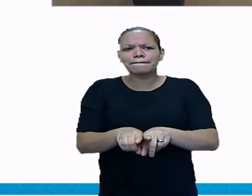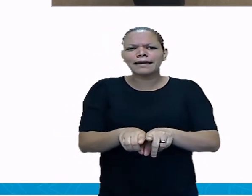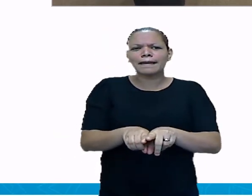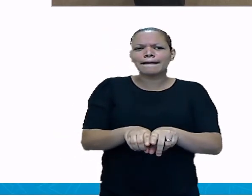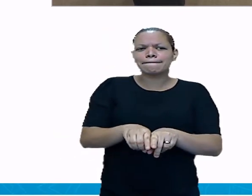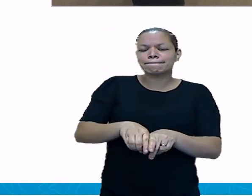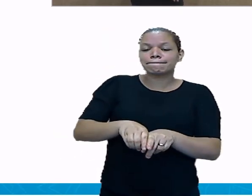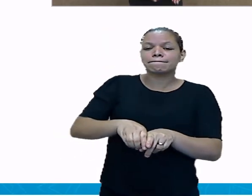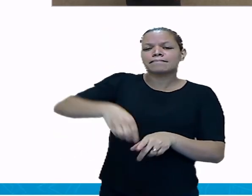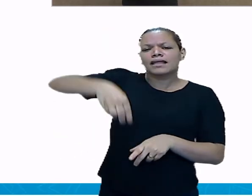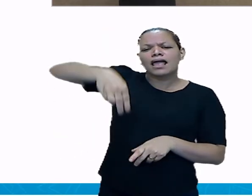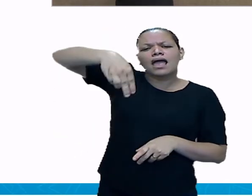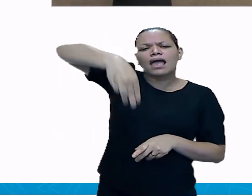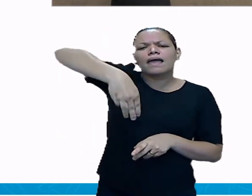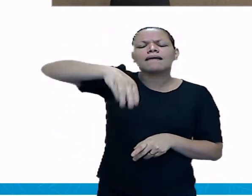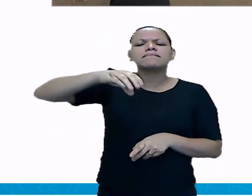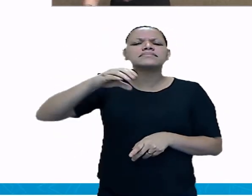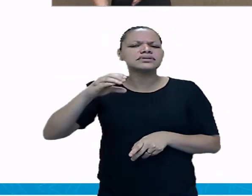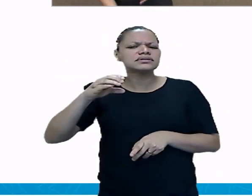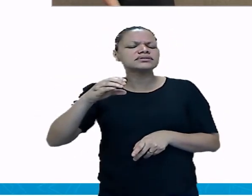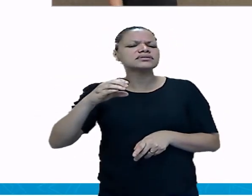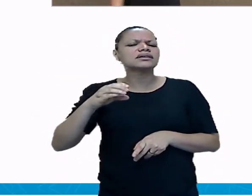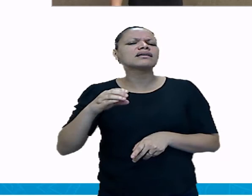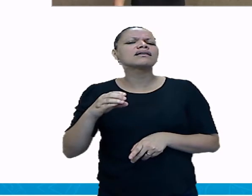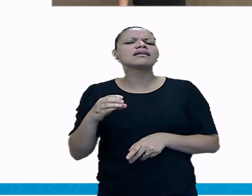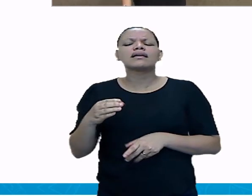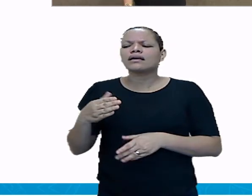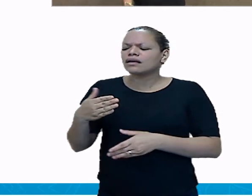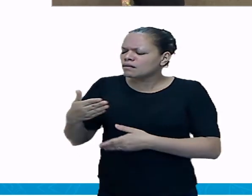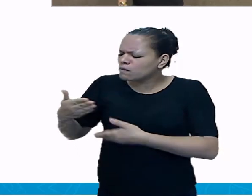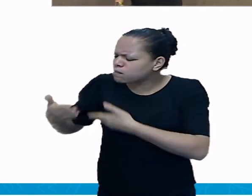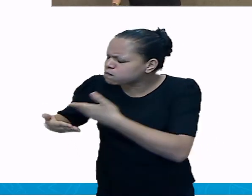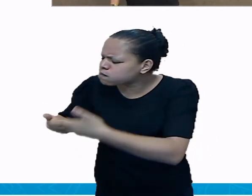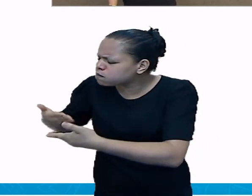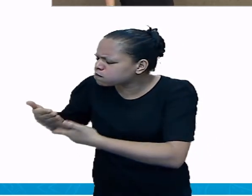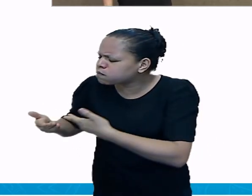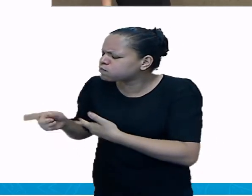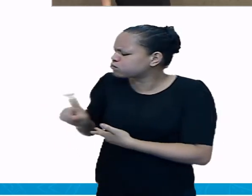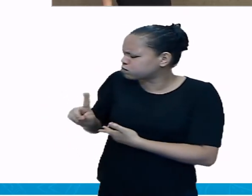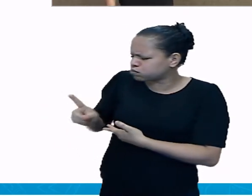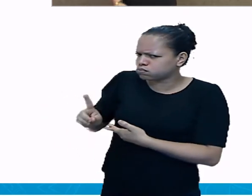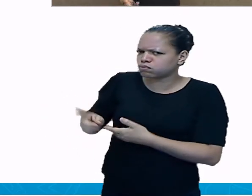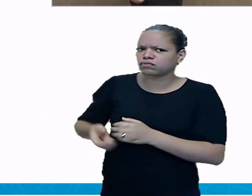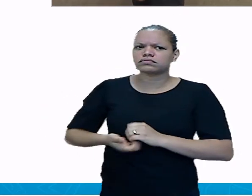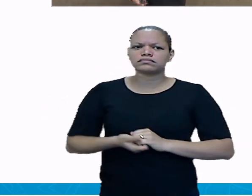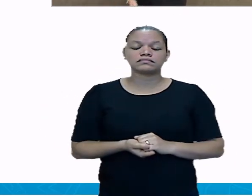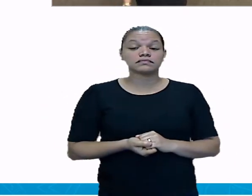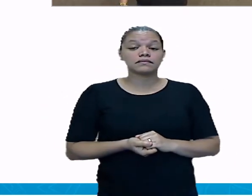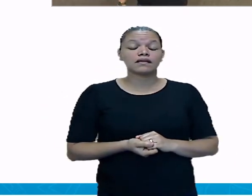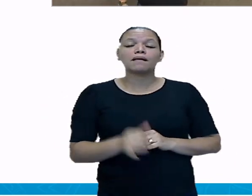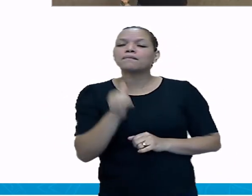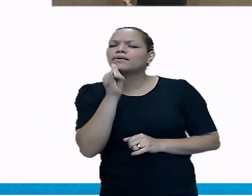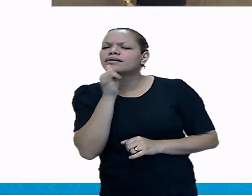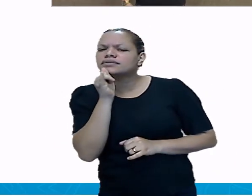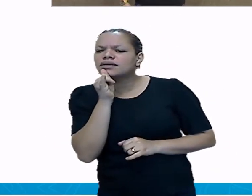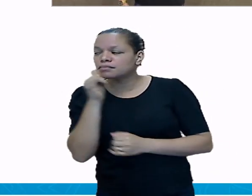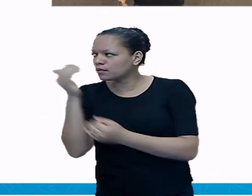mau condutor ou ela é um bom condutor de calor? Ela é um mau condutor de calor.